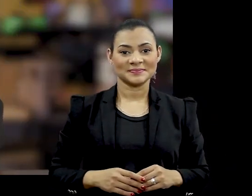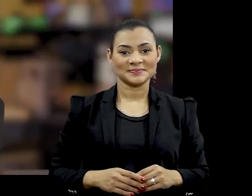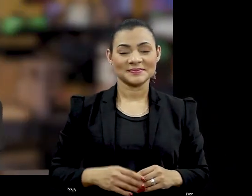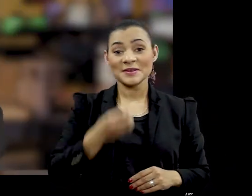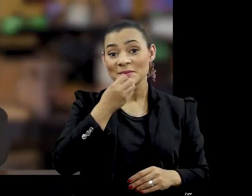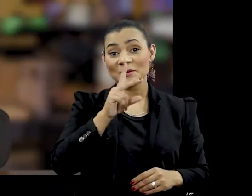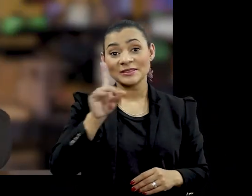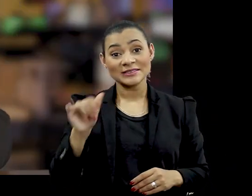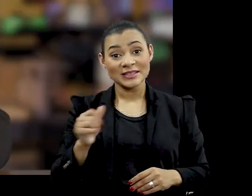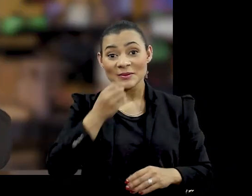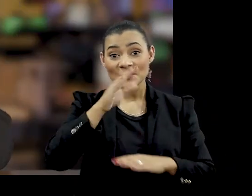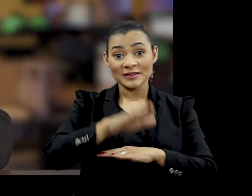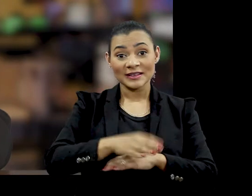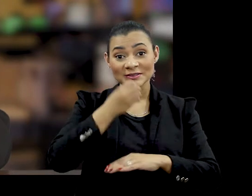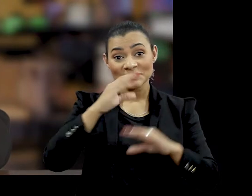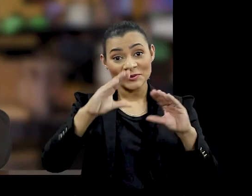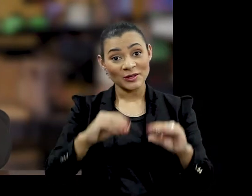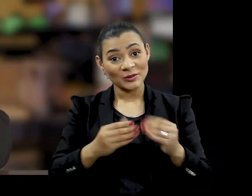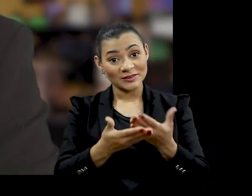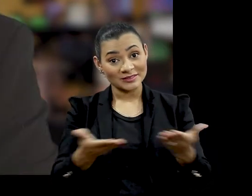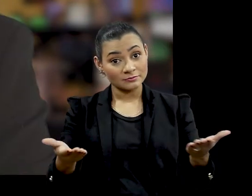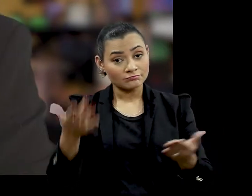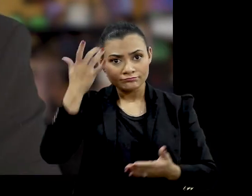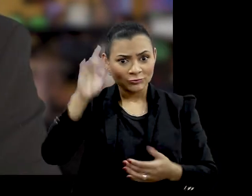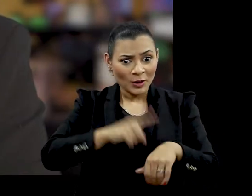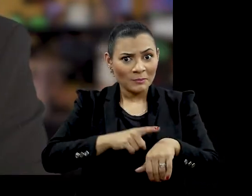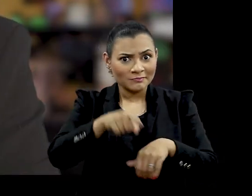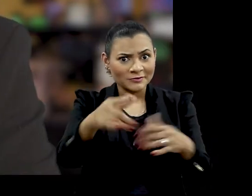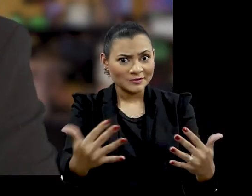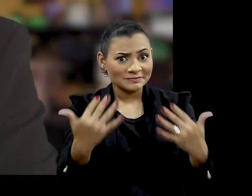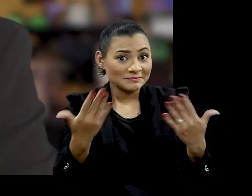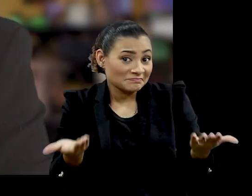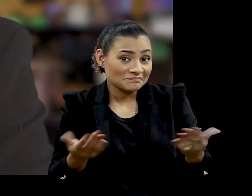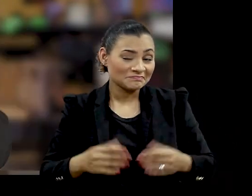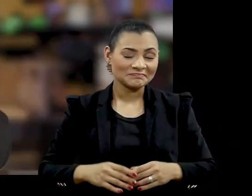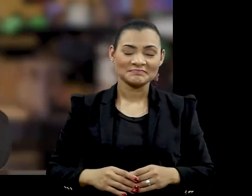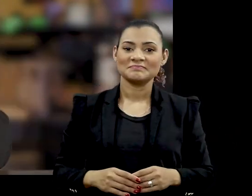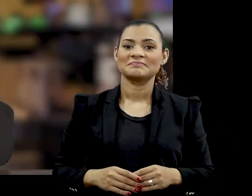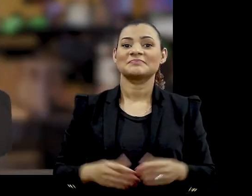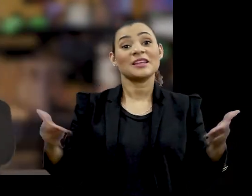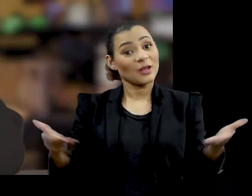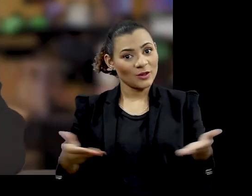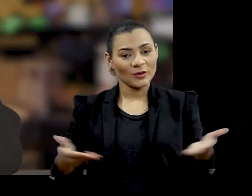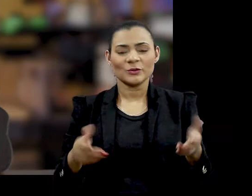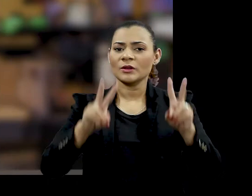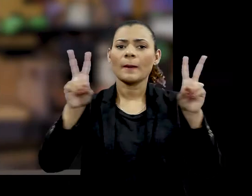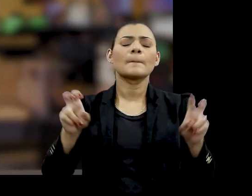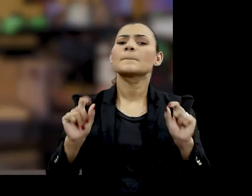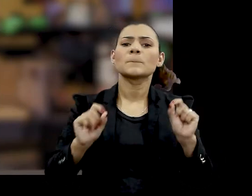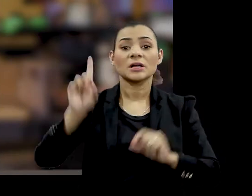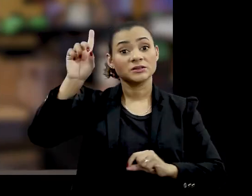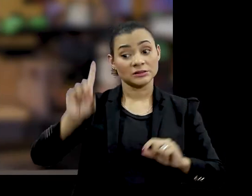Bom dia, boa tarde ou boa noite Não sei que horas você está vendo isso Hoje, nós vamos falar